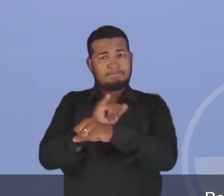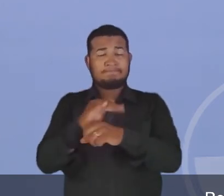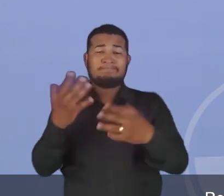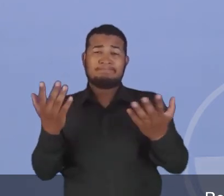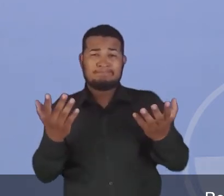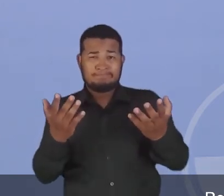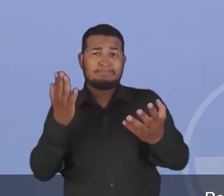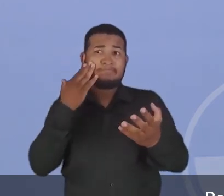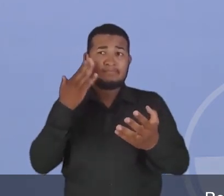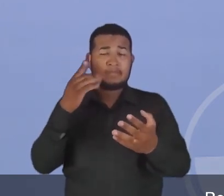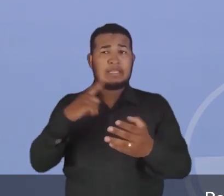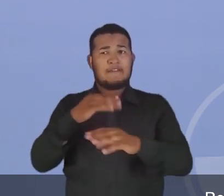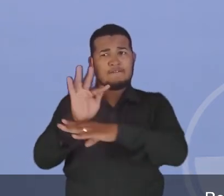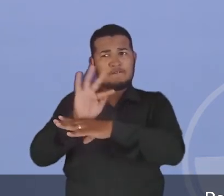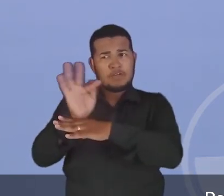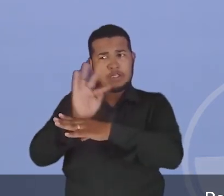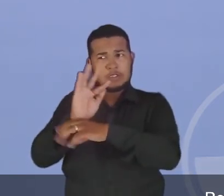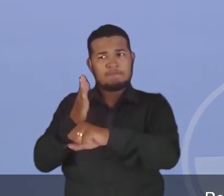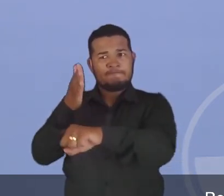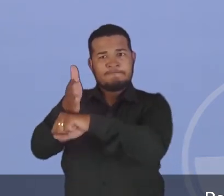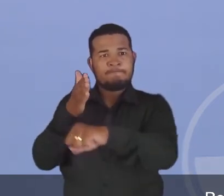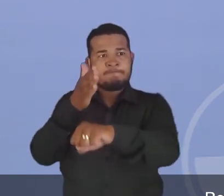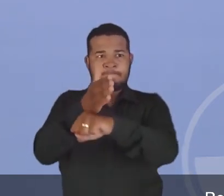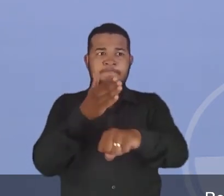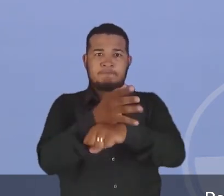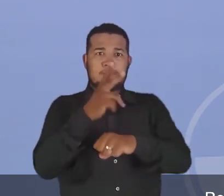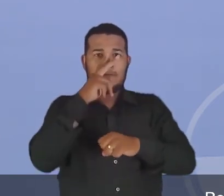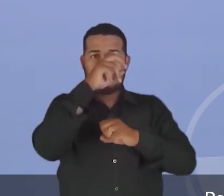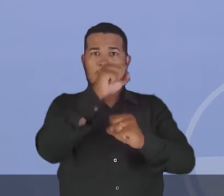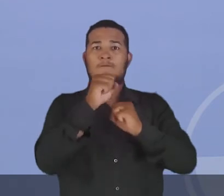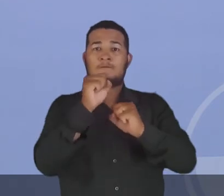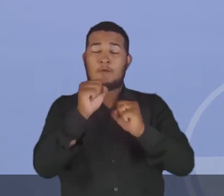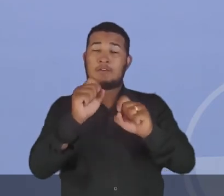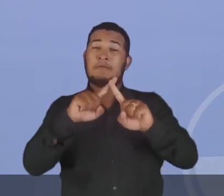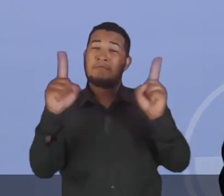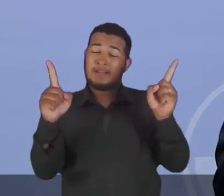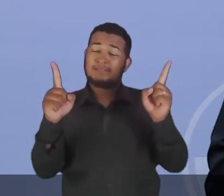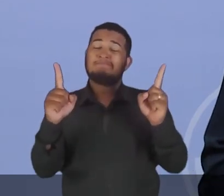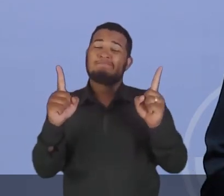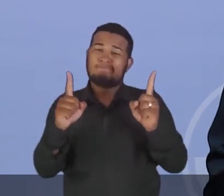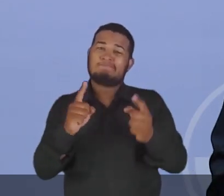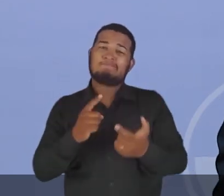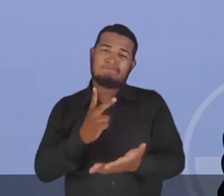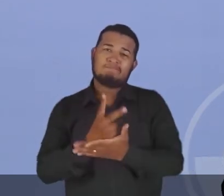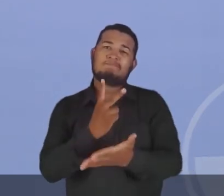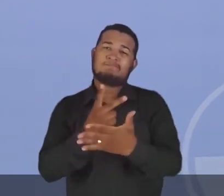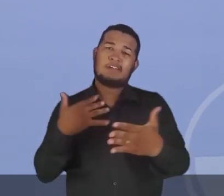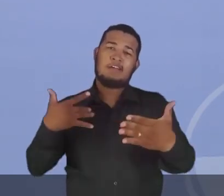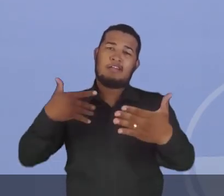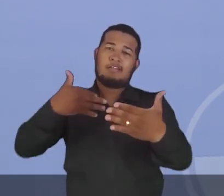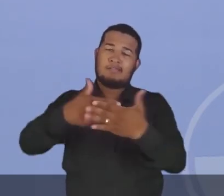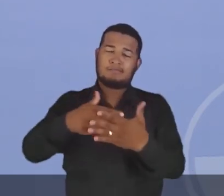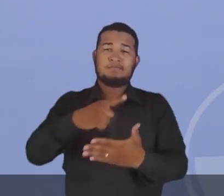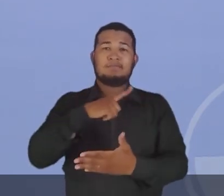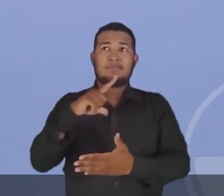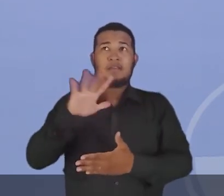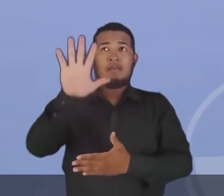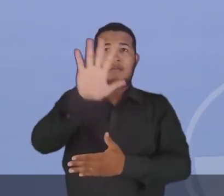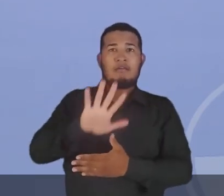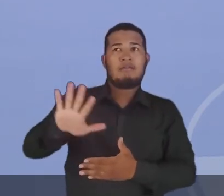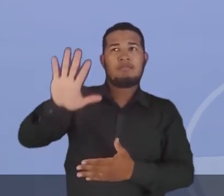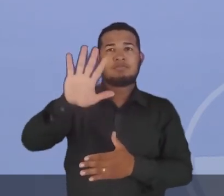apesar das fiscalizações terem atuado de forma muito forte, ainda é uma característica de algumas